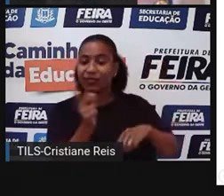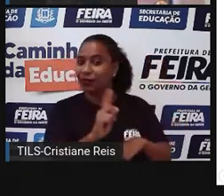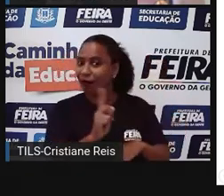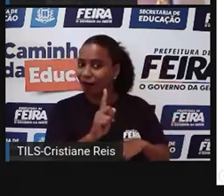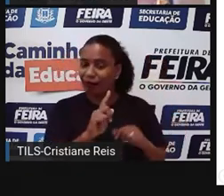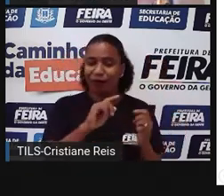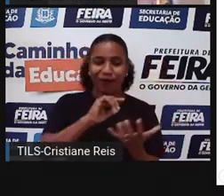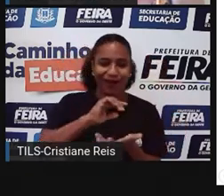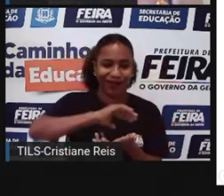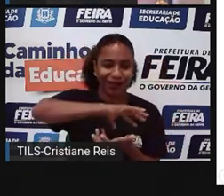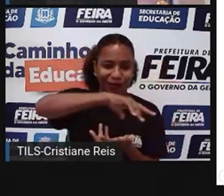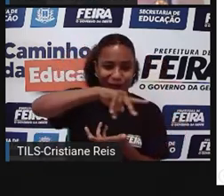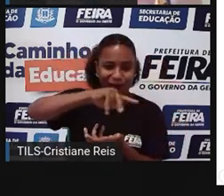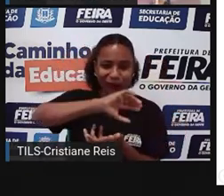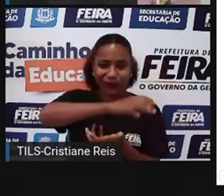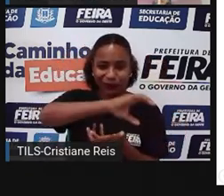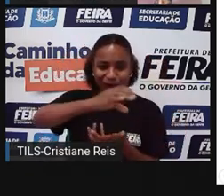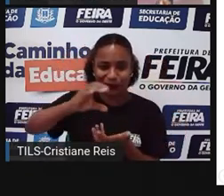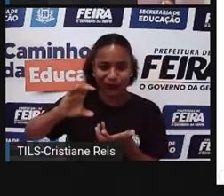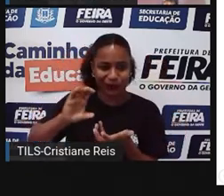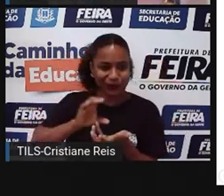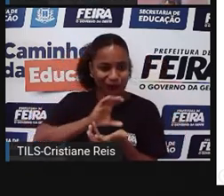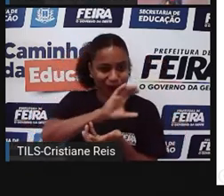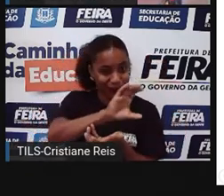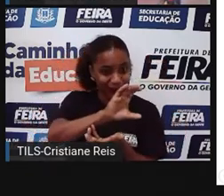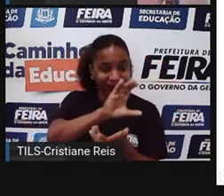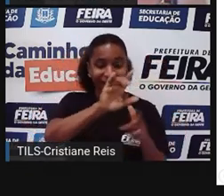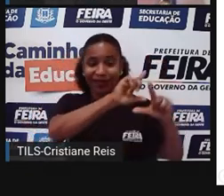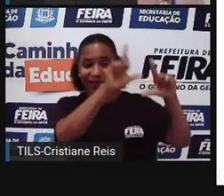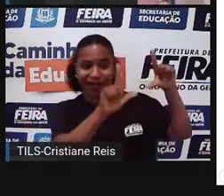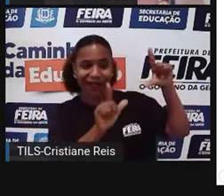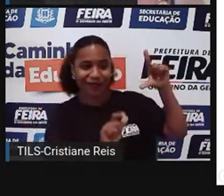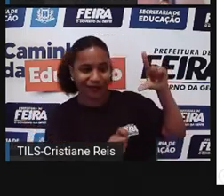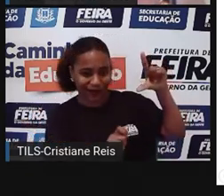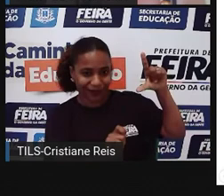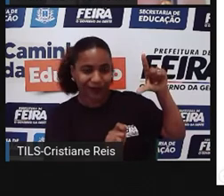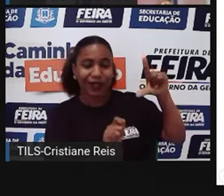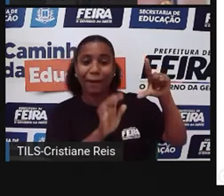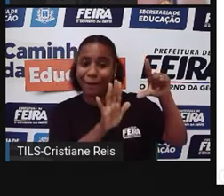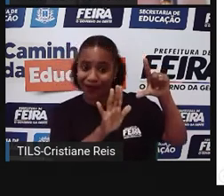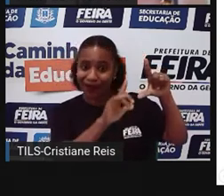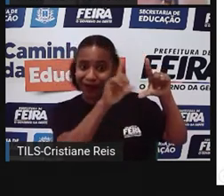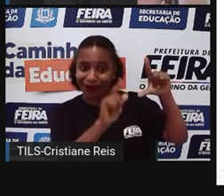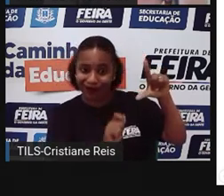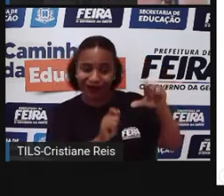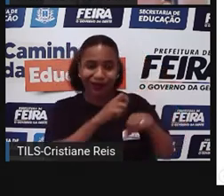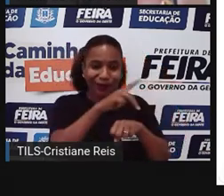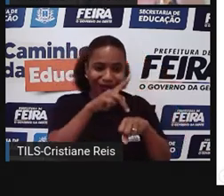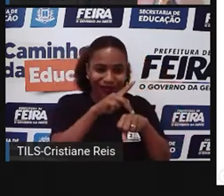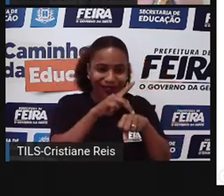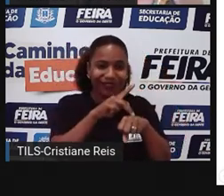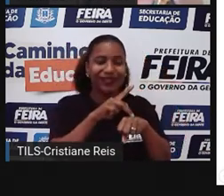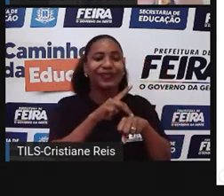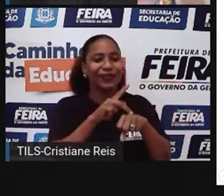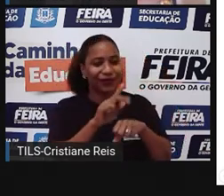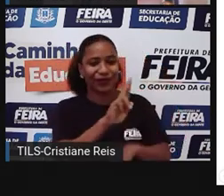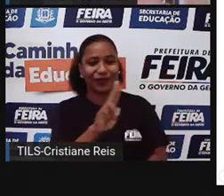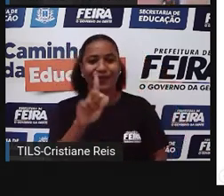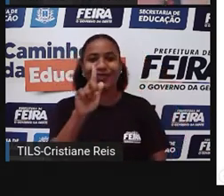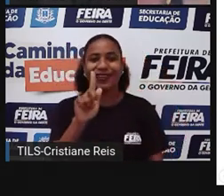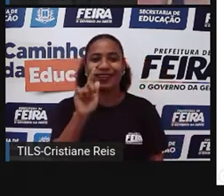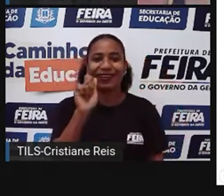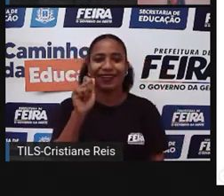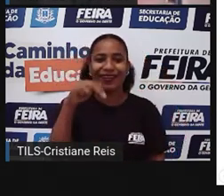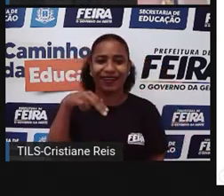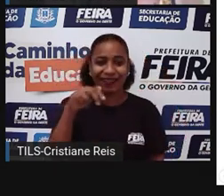vários países, com línguas diferentes, tradições diferentes. Então, tem um país pequenininho chamado Gana e a história que eu vou contar agora é a história de